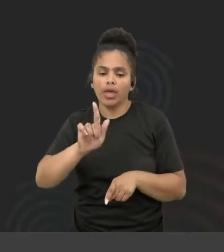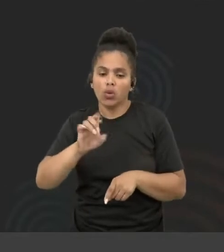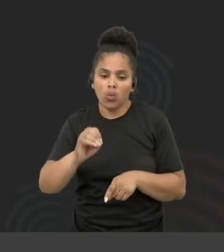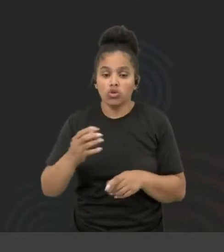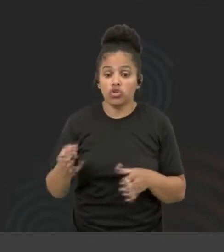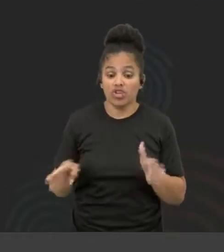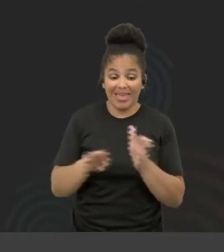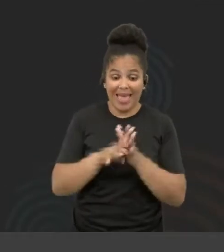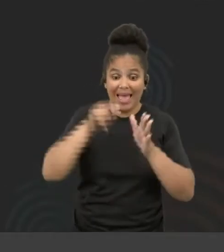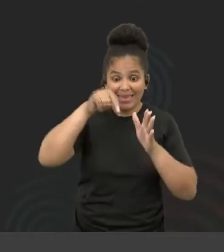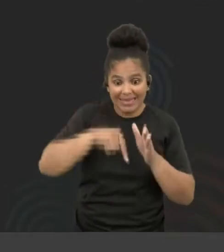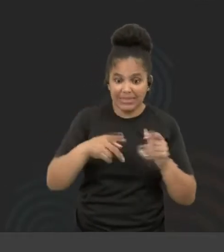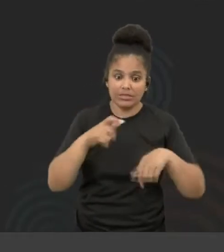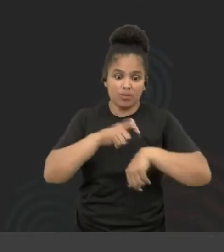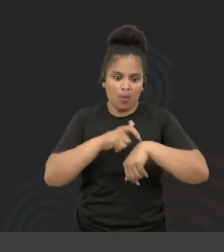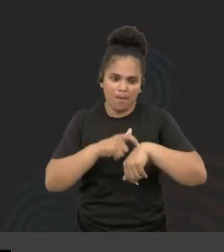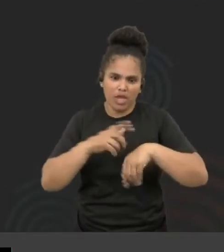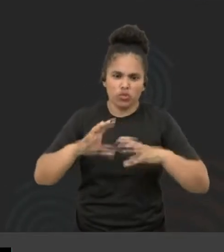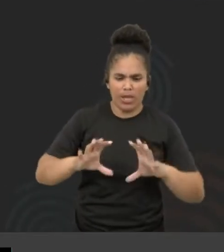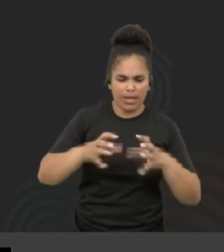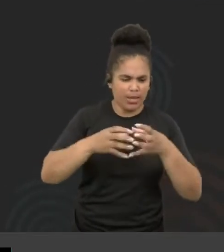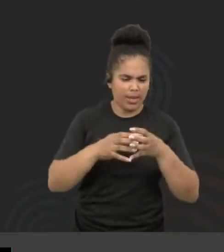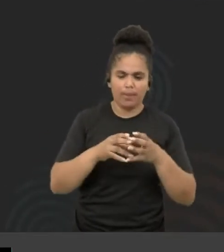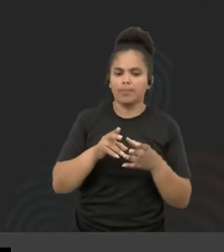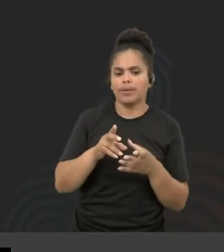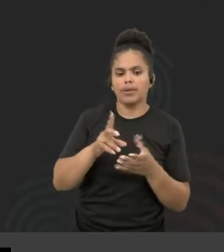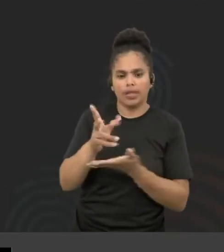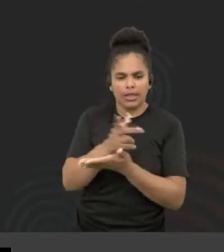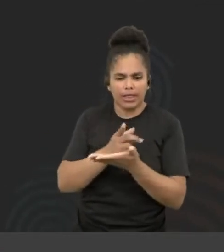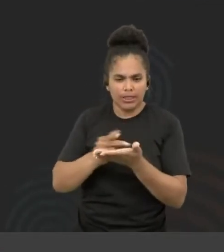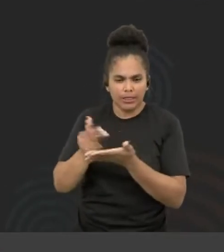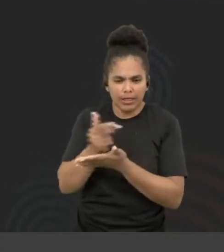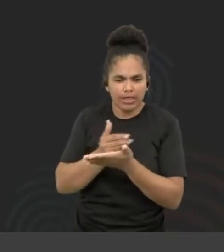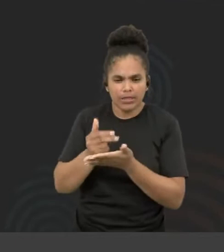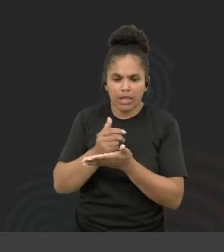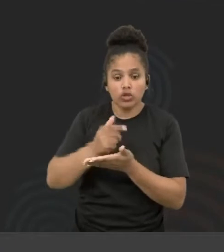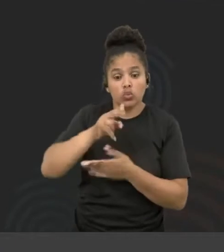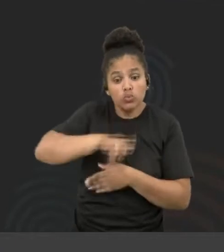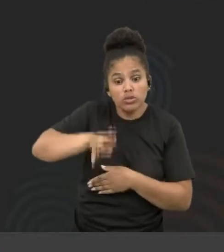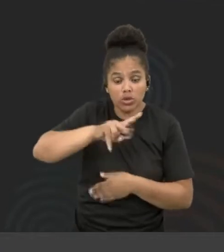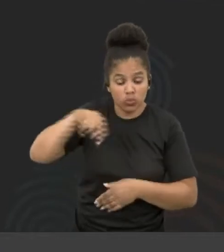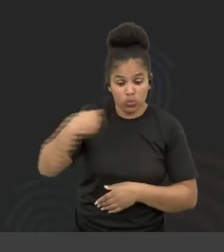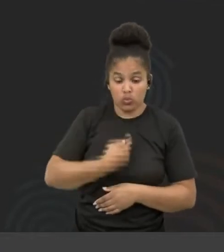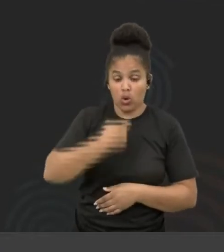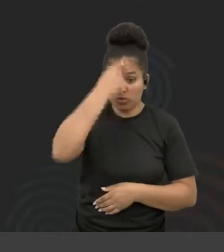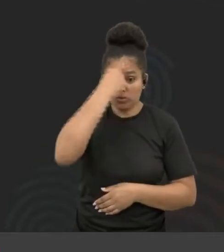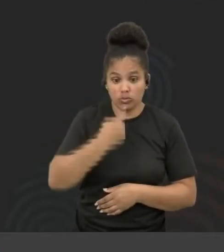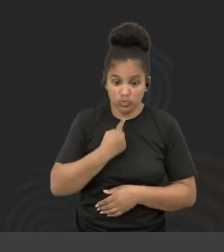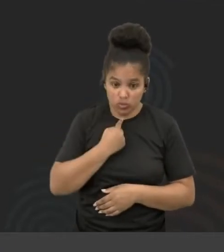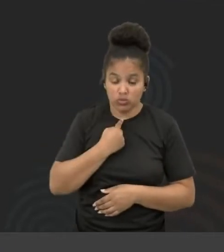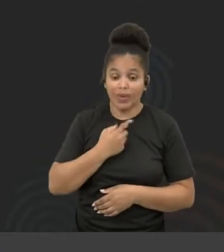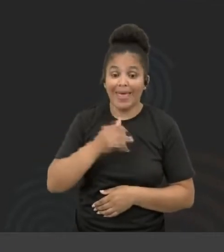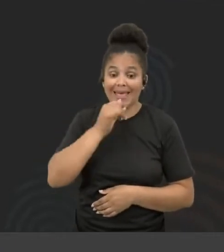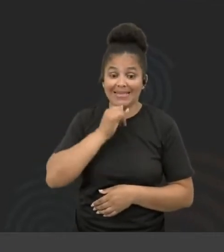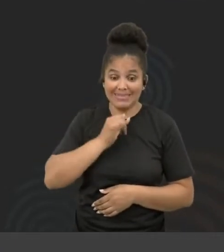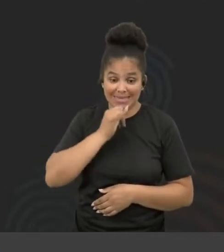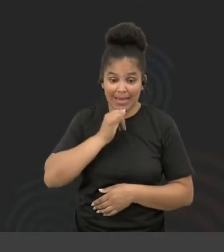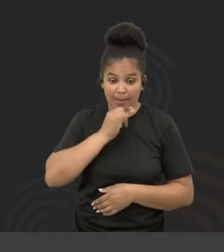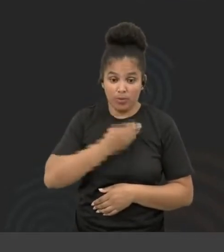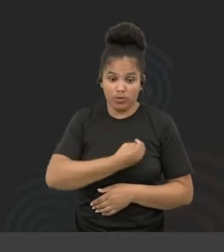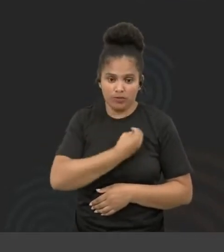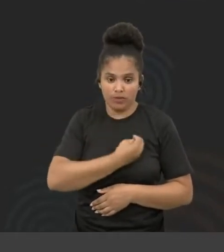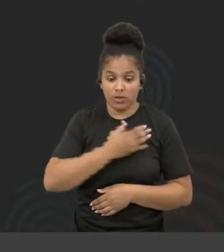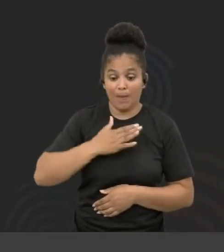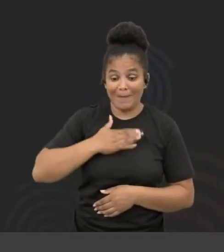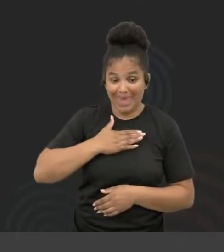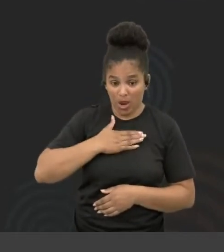design, como consultor, isso e aquilo, e usando só o nosso exemplo, para trazer a nossa vivência de pessoa cega, daí agora trazendo o